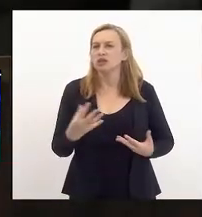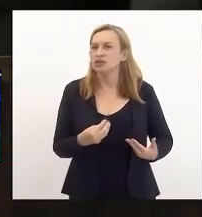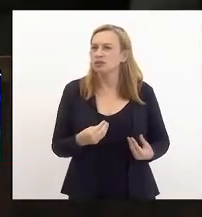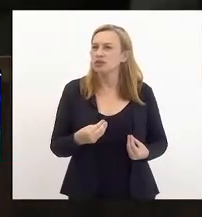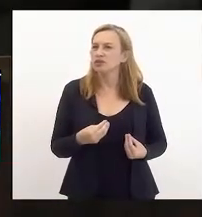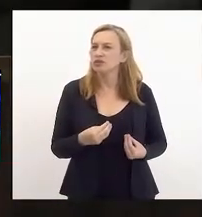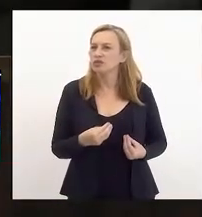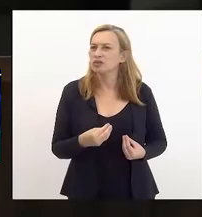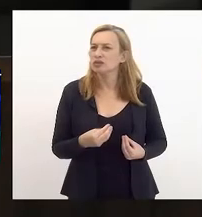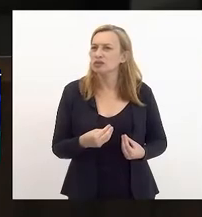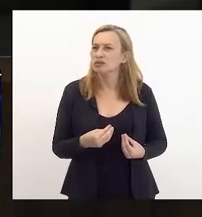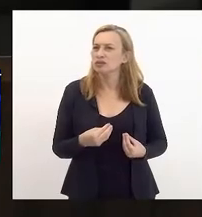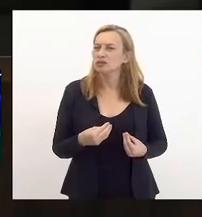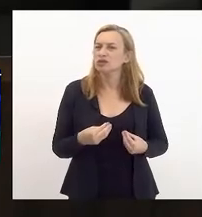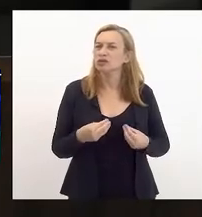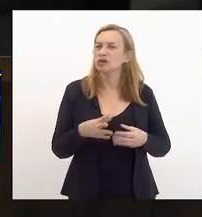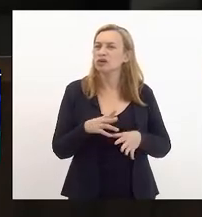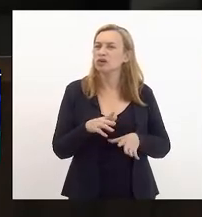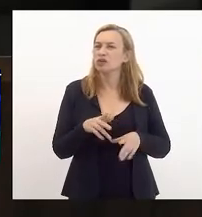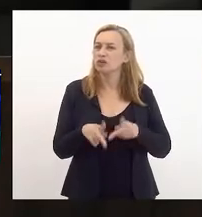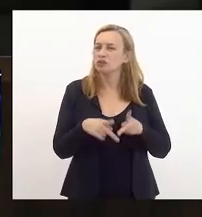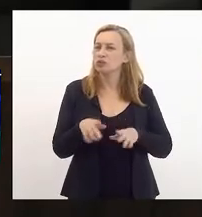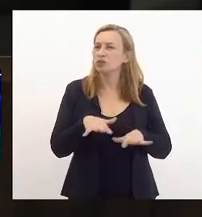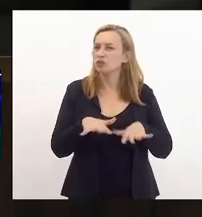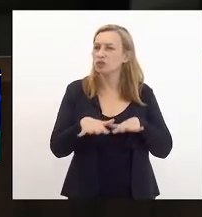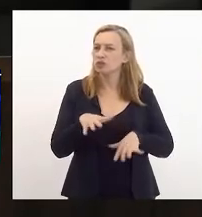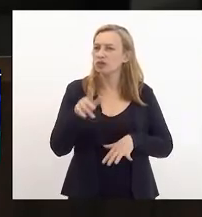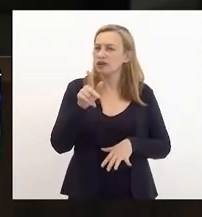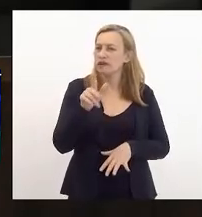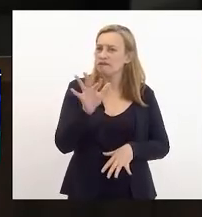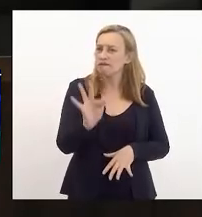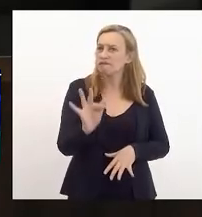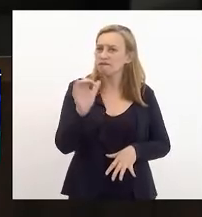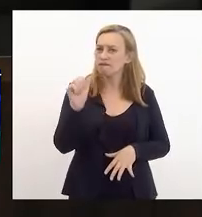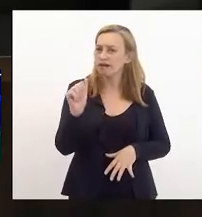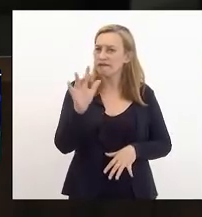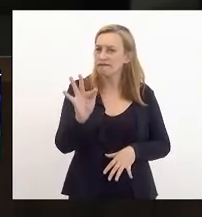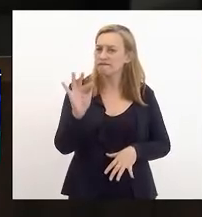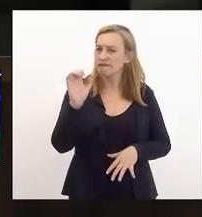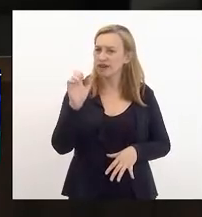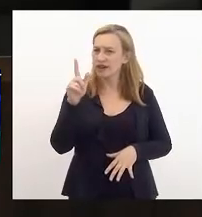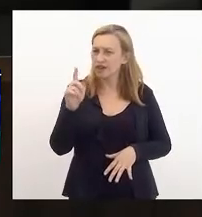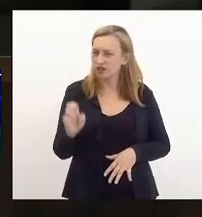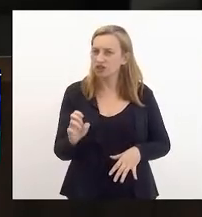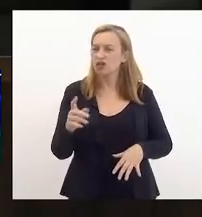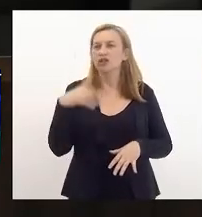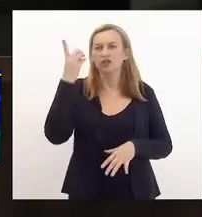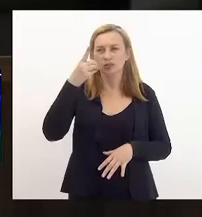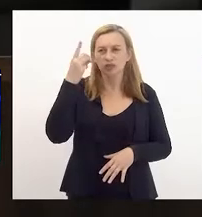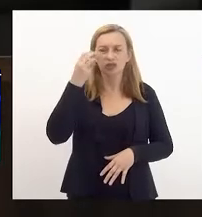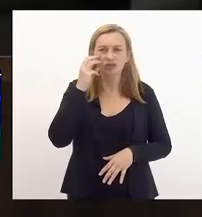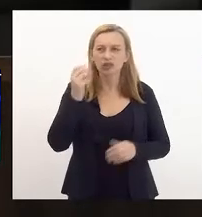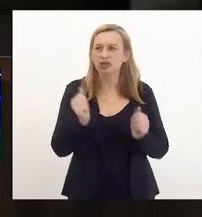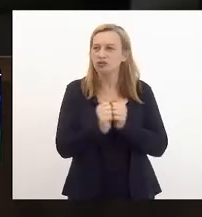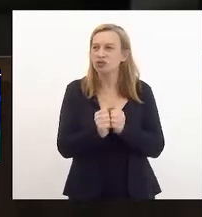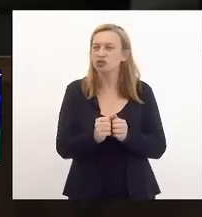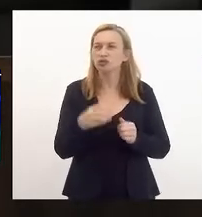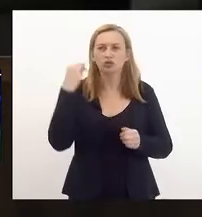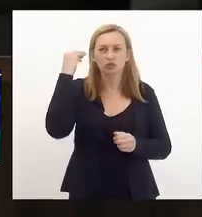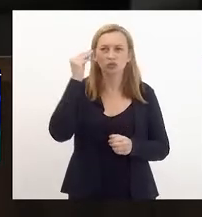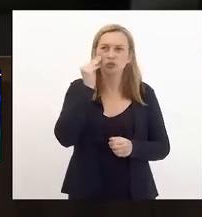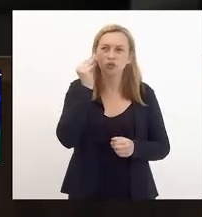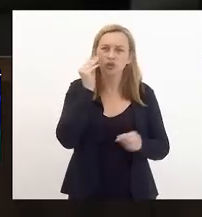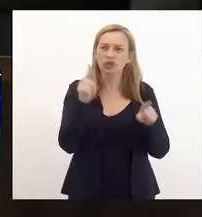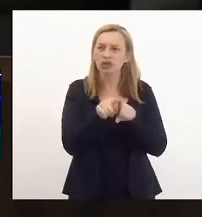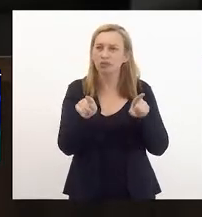o pessoal do movimento, da FAFERG, o deputado Valdeck esteve presente, deputada Mônica e deputada